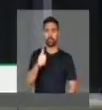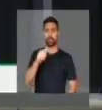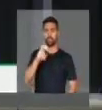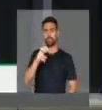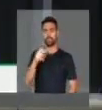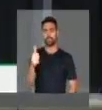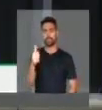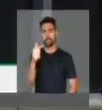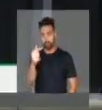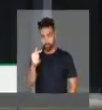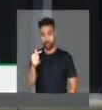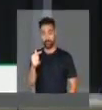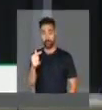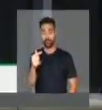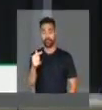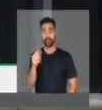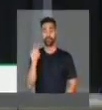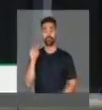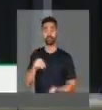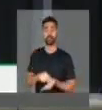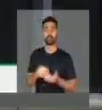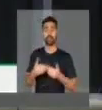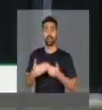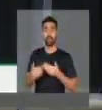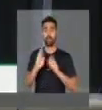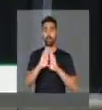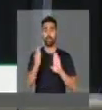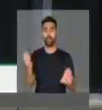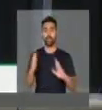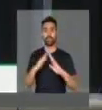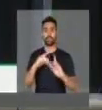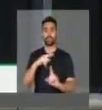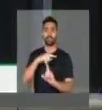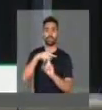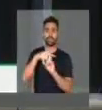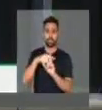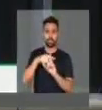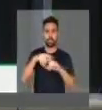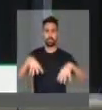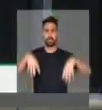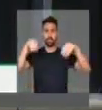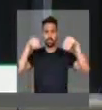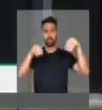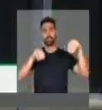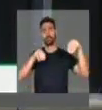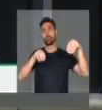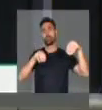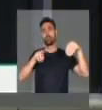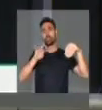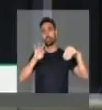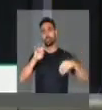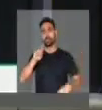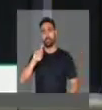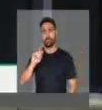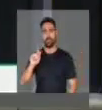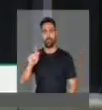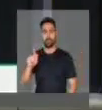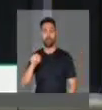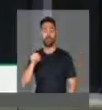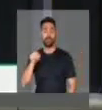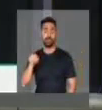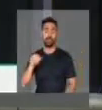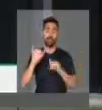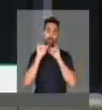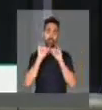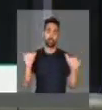na porta da igreja do castelo de Utenberg, protestou contra diversos pontos